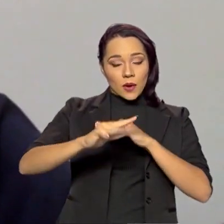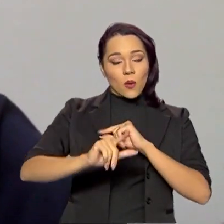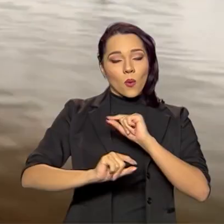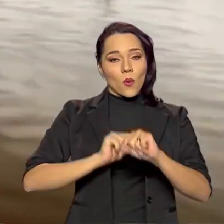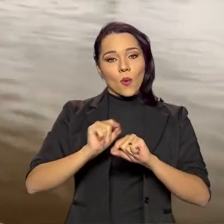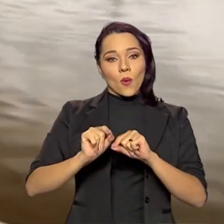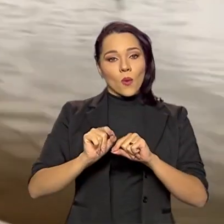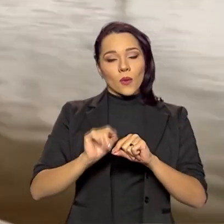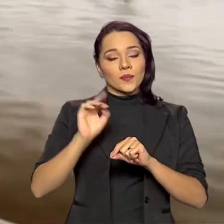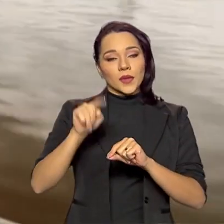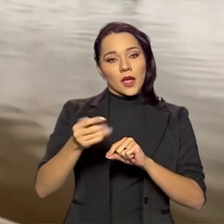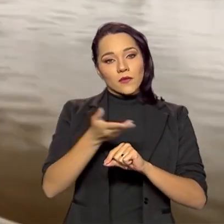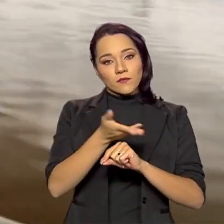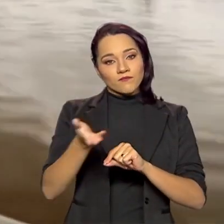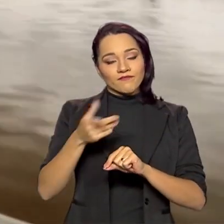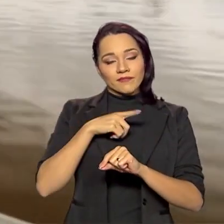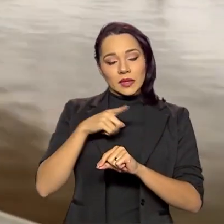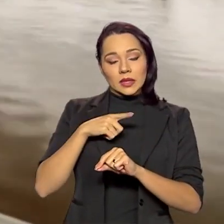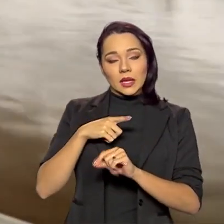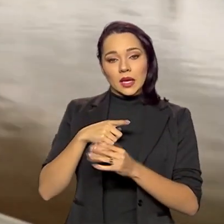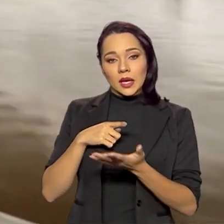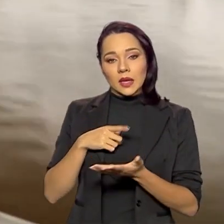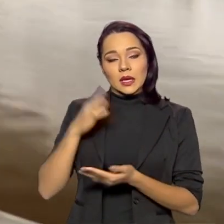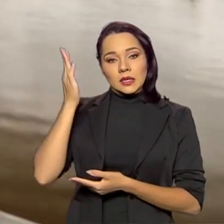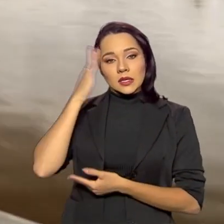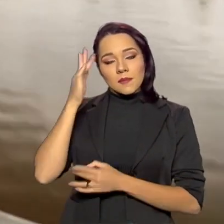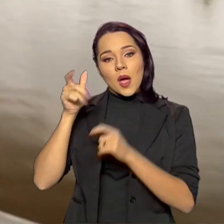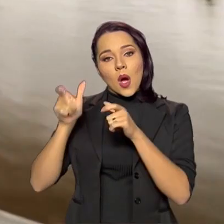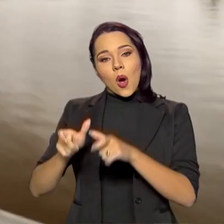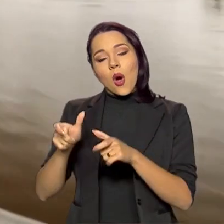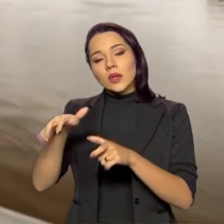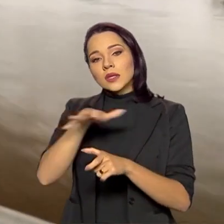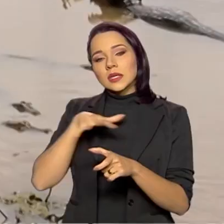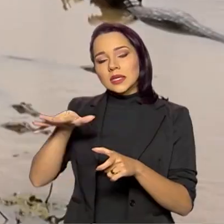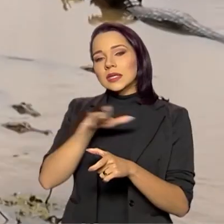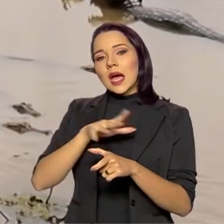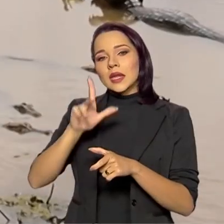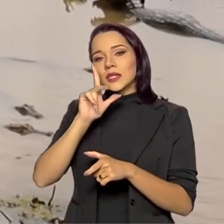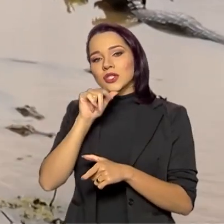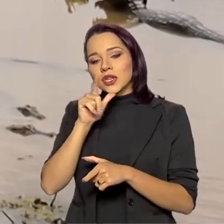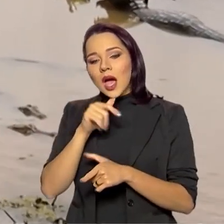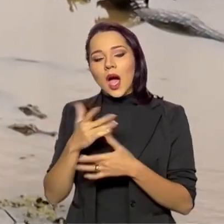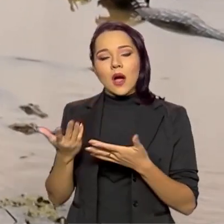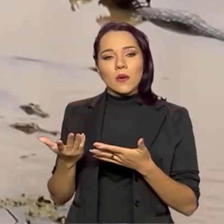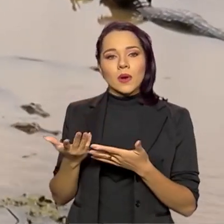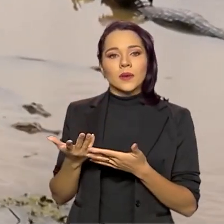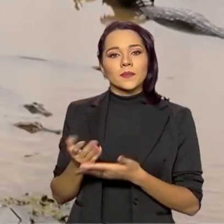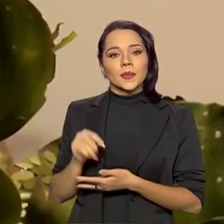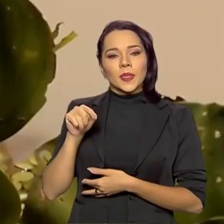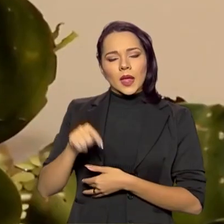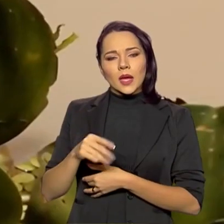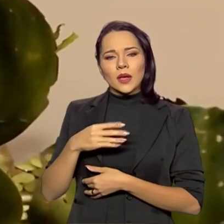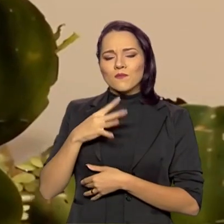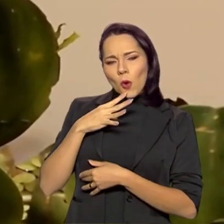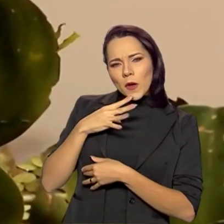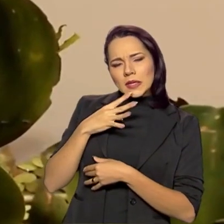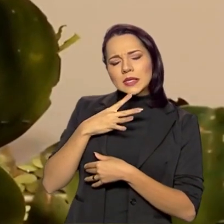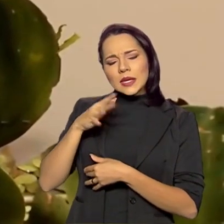você saber onde estão essas áreas úmidas e conhecer